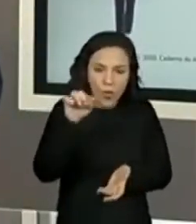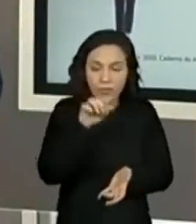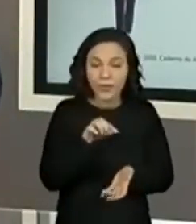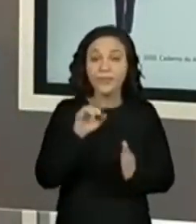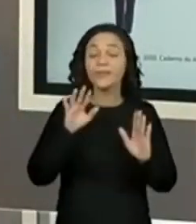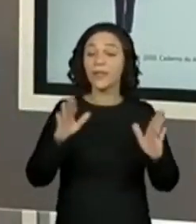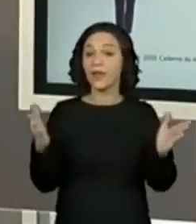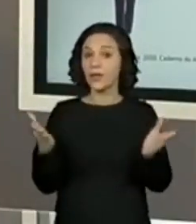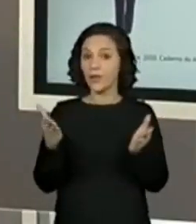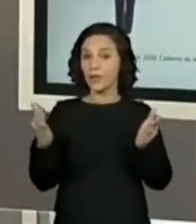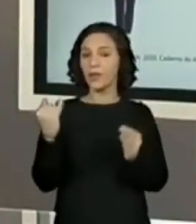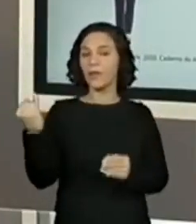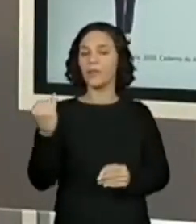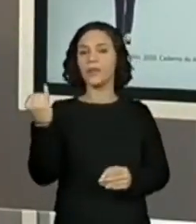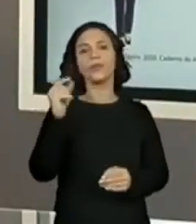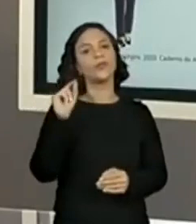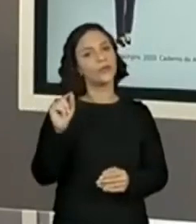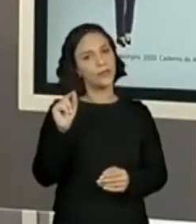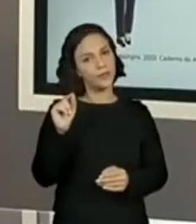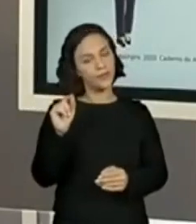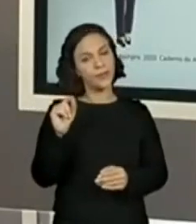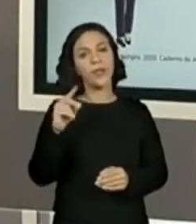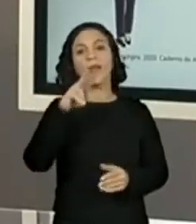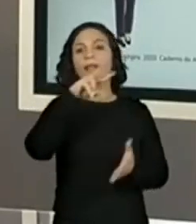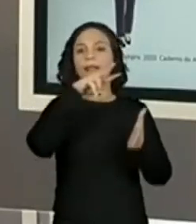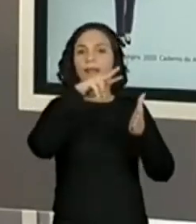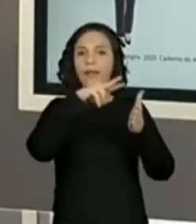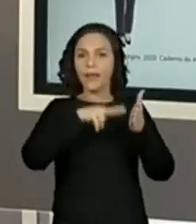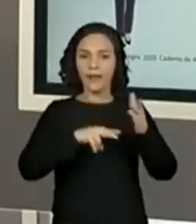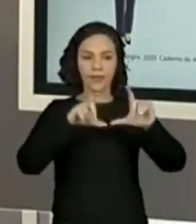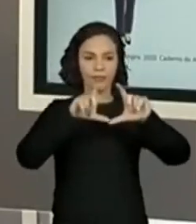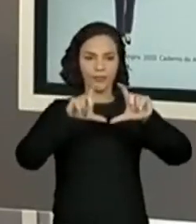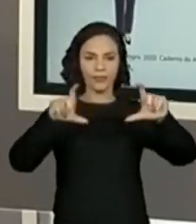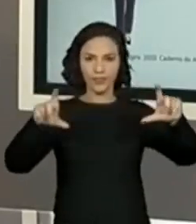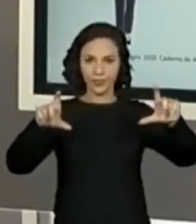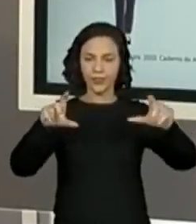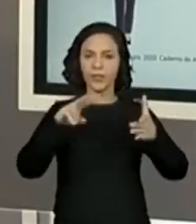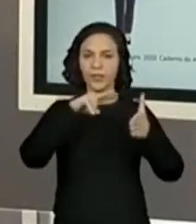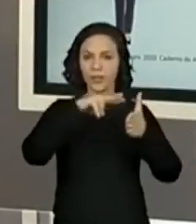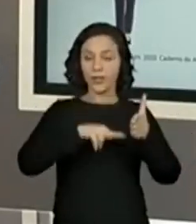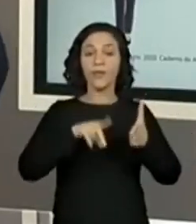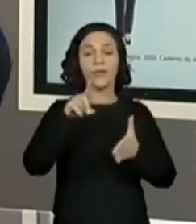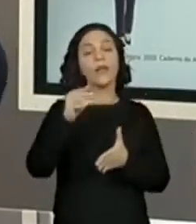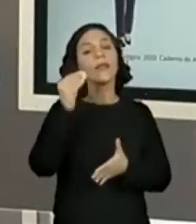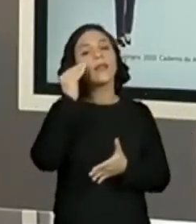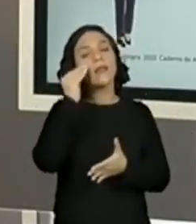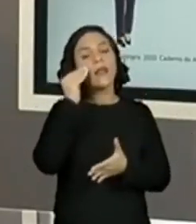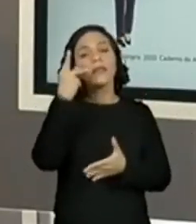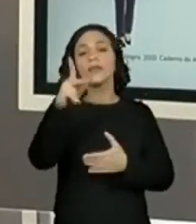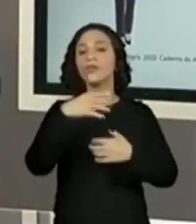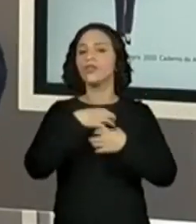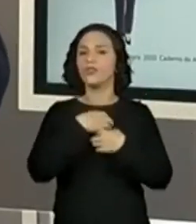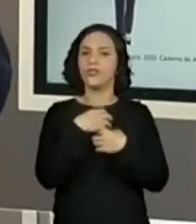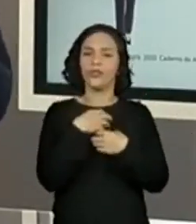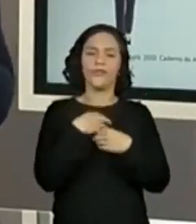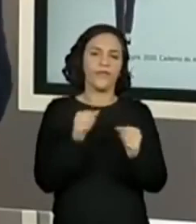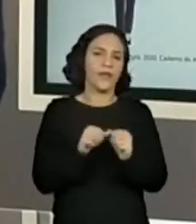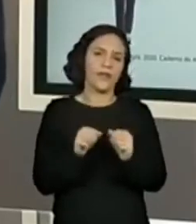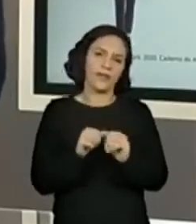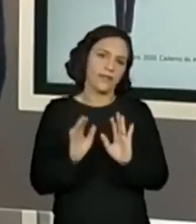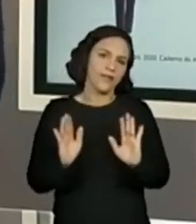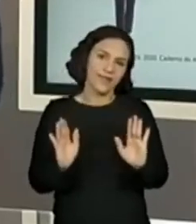criançada, é a gente vai ler o probleminha, né? E vocês vão tentar resolver da forma que vocês